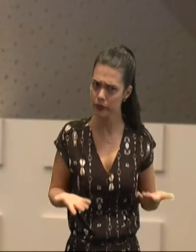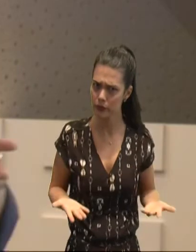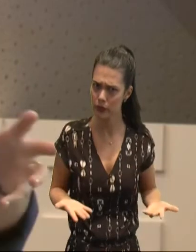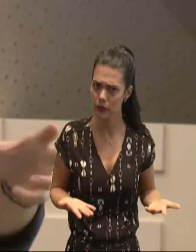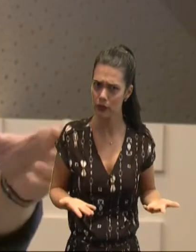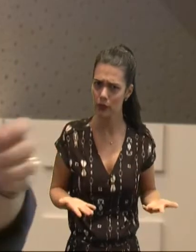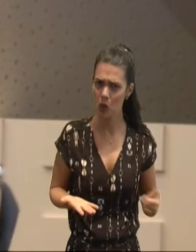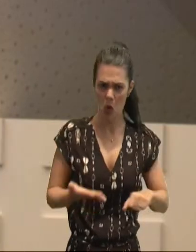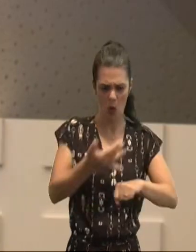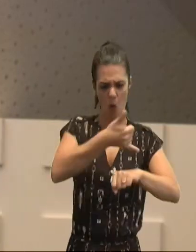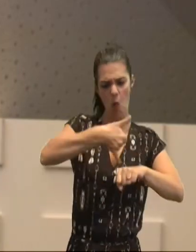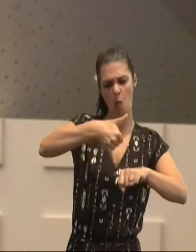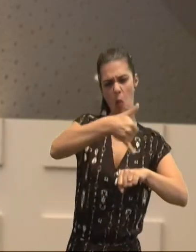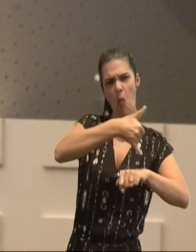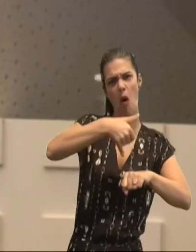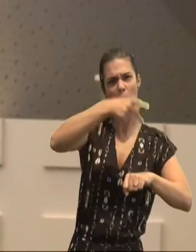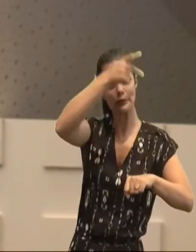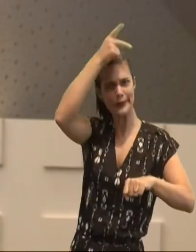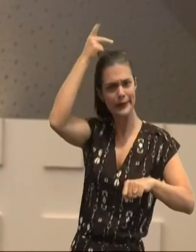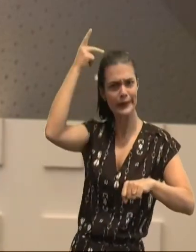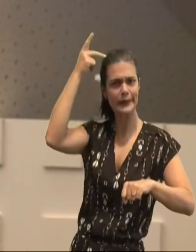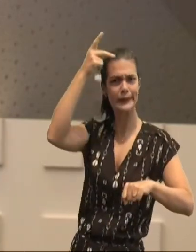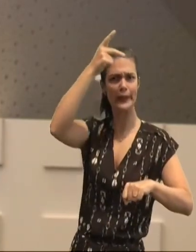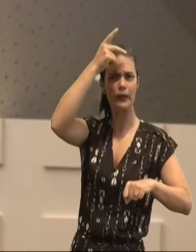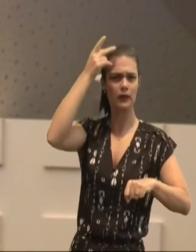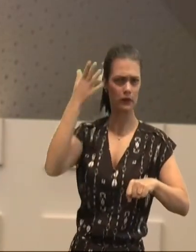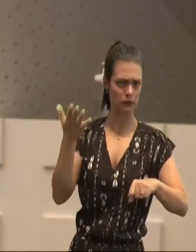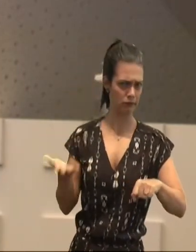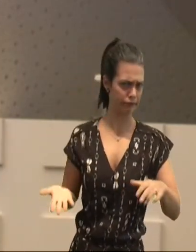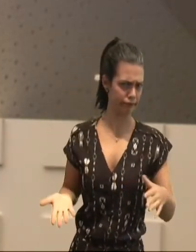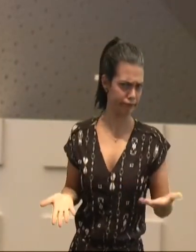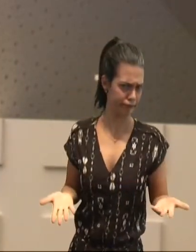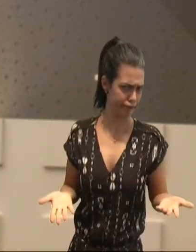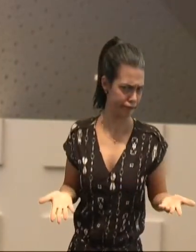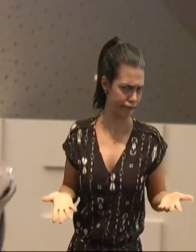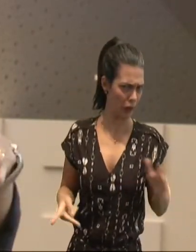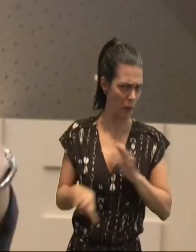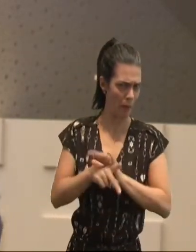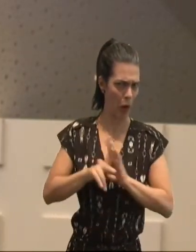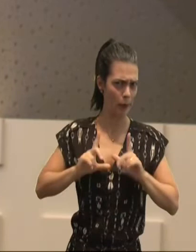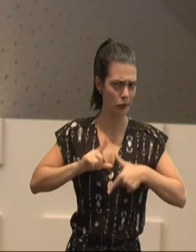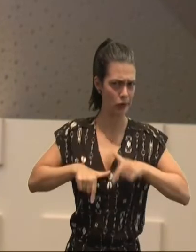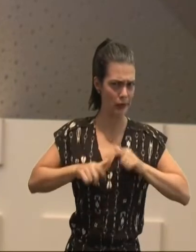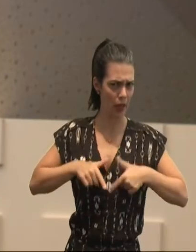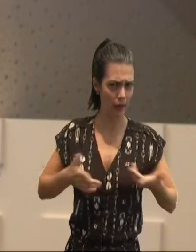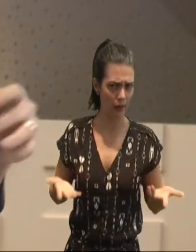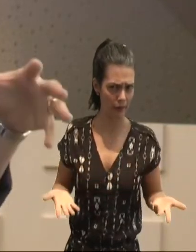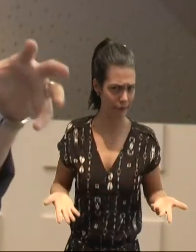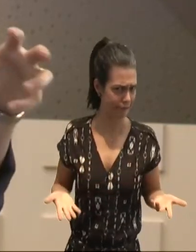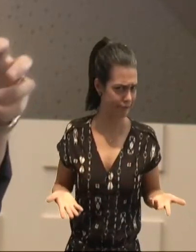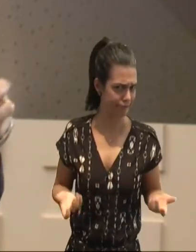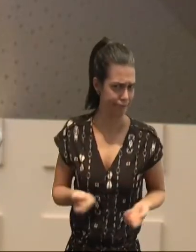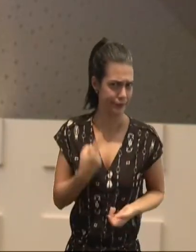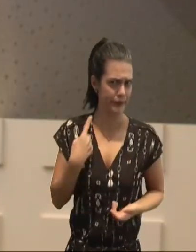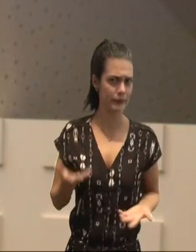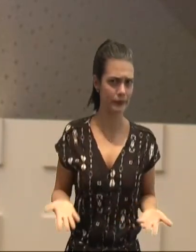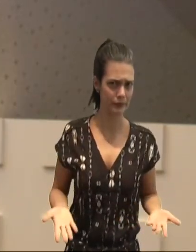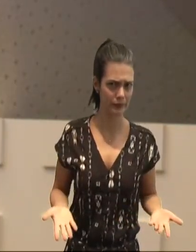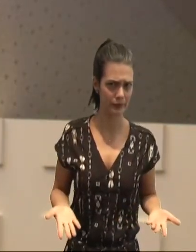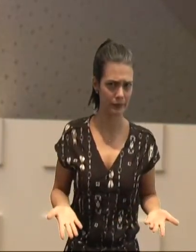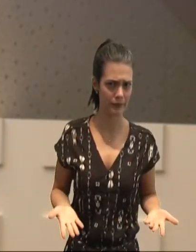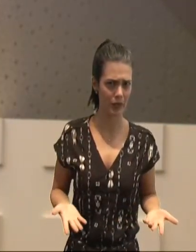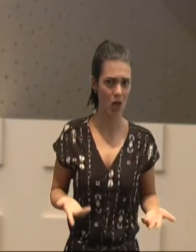o óleo santo de Israel, algo que fazem, como se, aquilo que estão fazendo, pudesse trazer, alguma